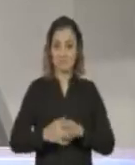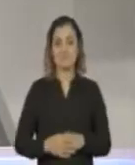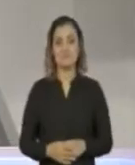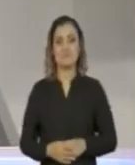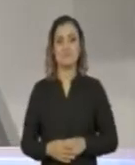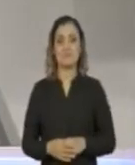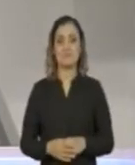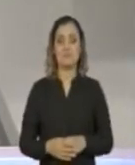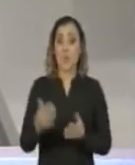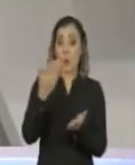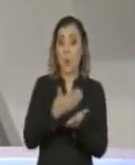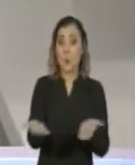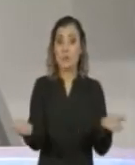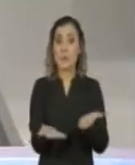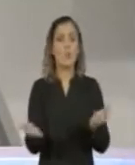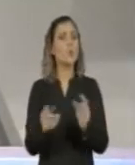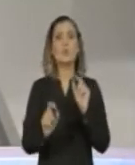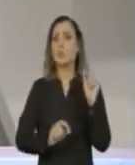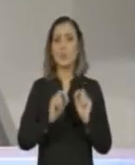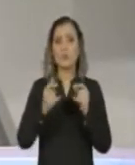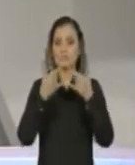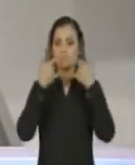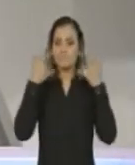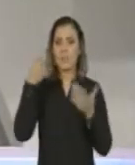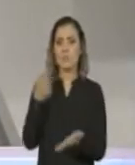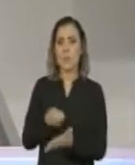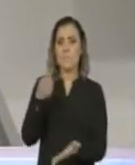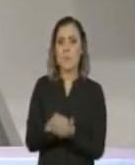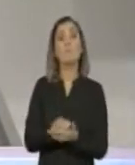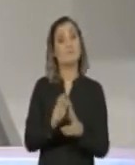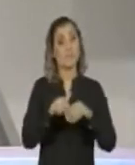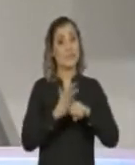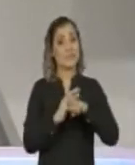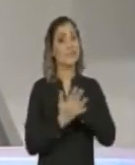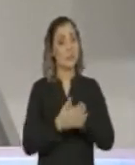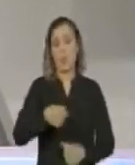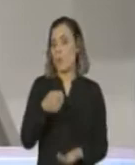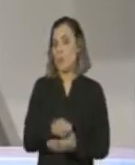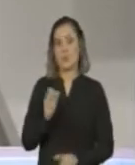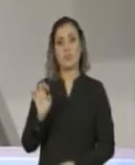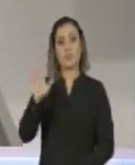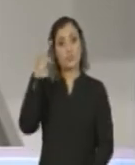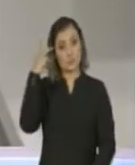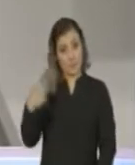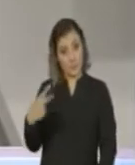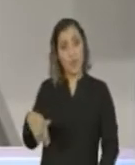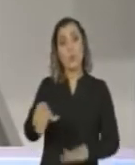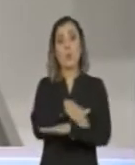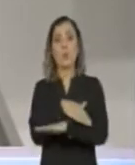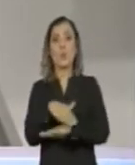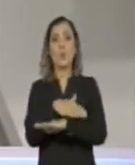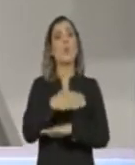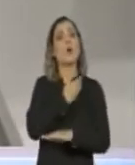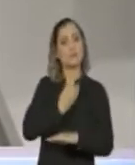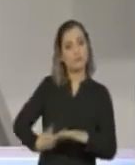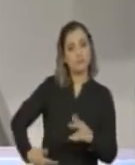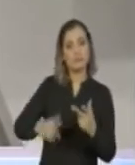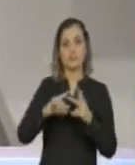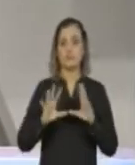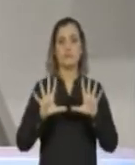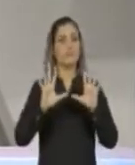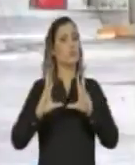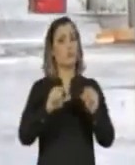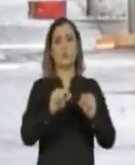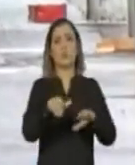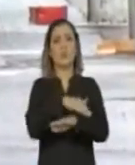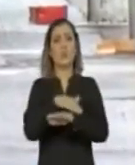A partir de hoje, uso de máscara de proteção contra a Covid-19 é obrigatório em locais públicos e estabelecimentos no estado de